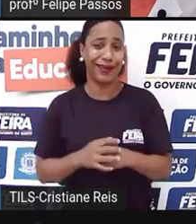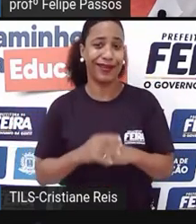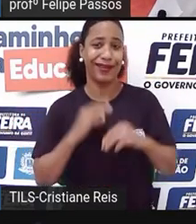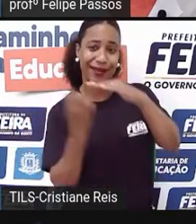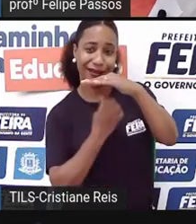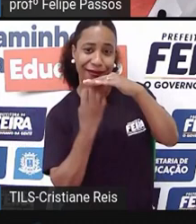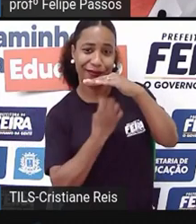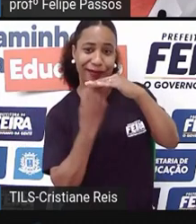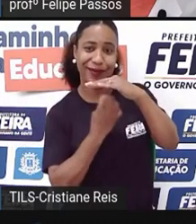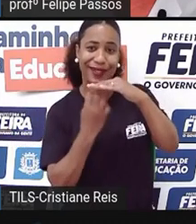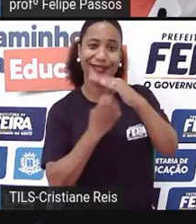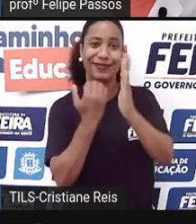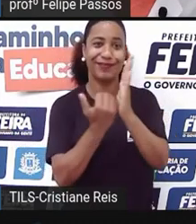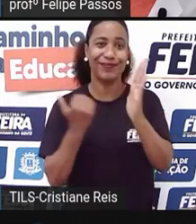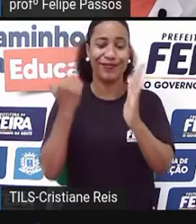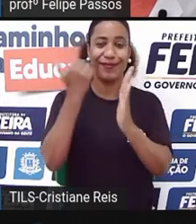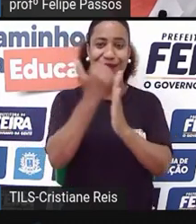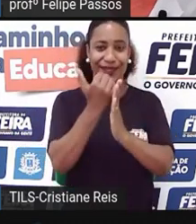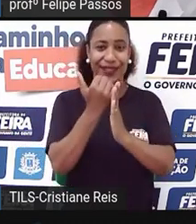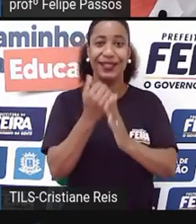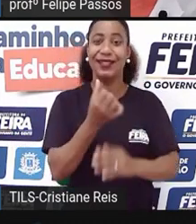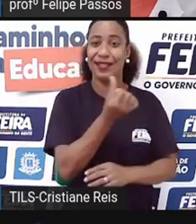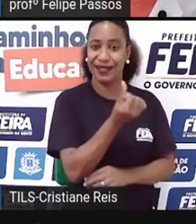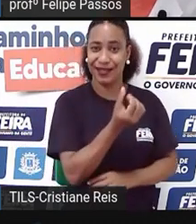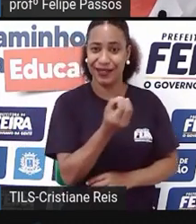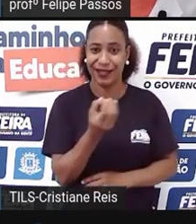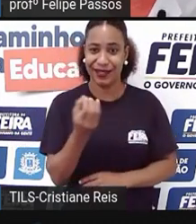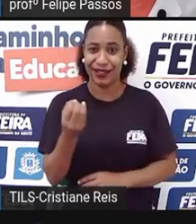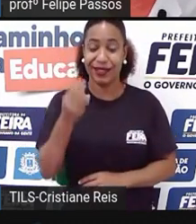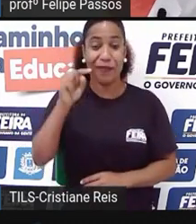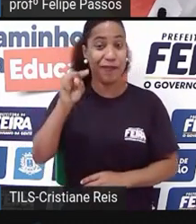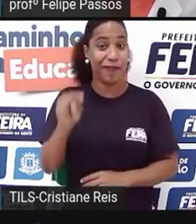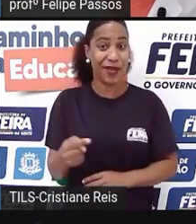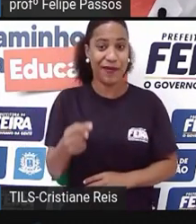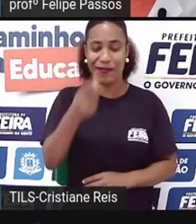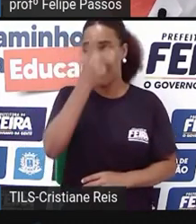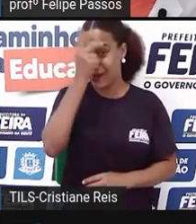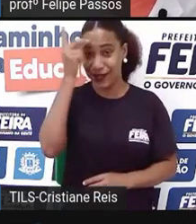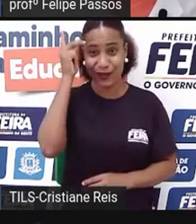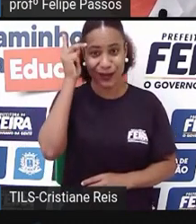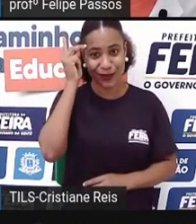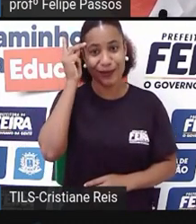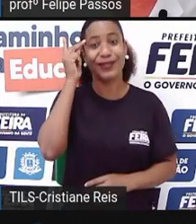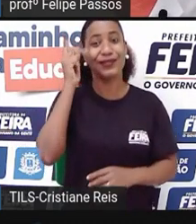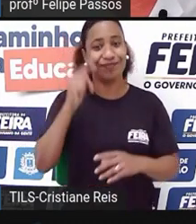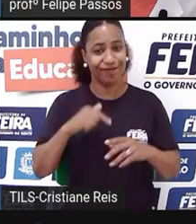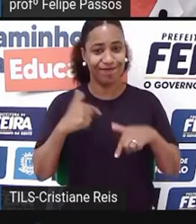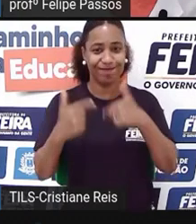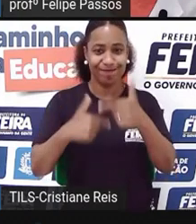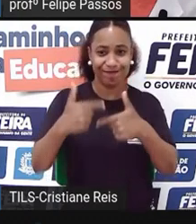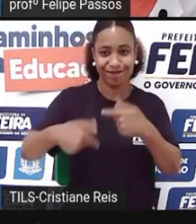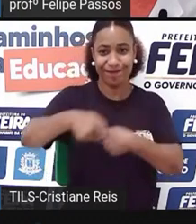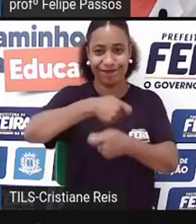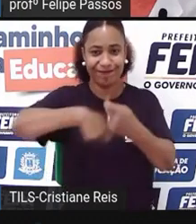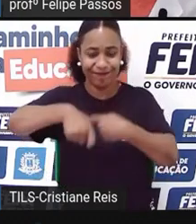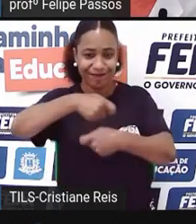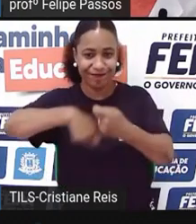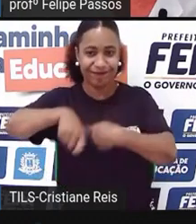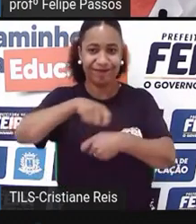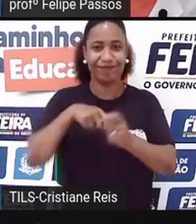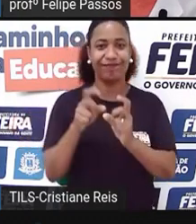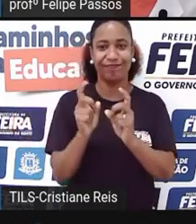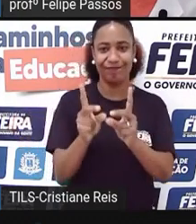600 mil pessoas, a começar pelo indivíduo, 600 mil pessoas buscando nova